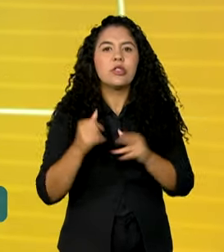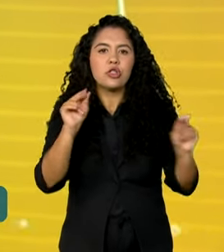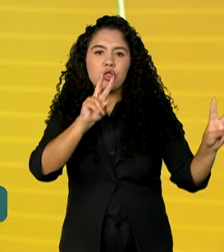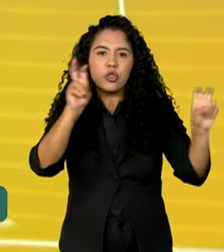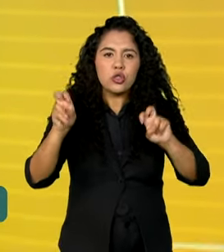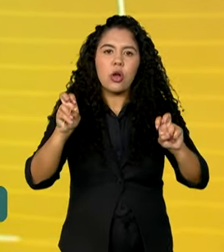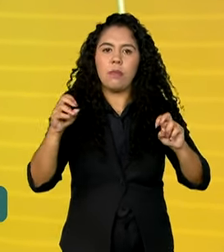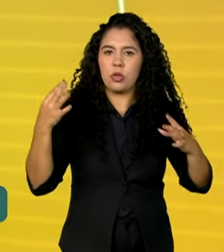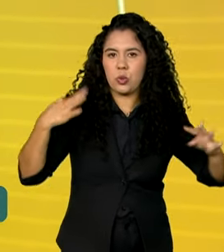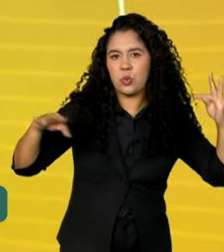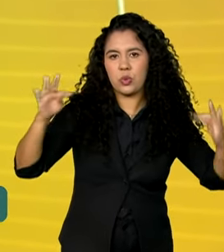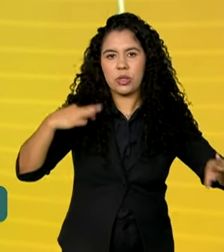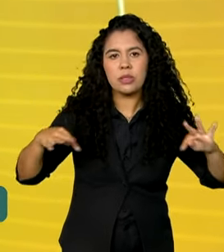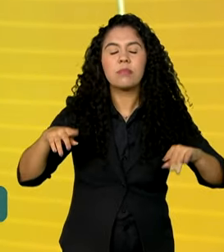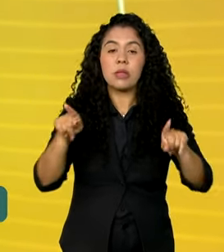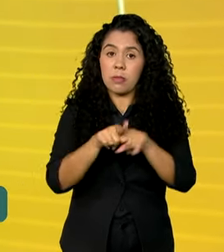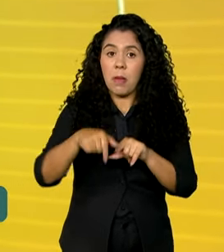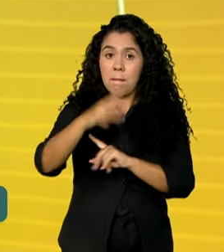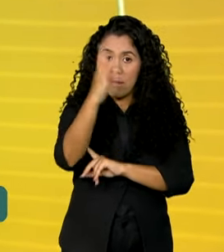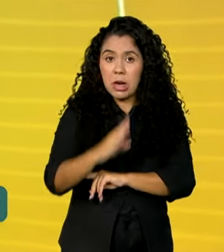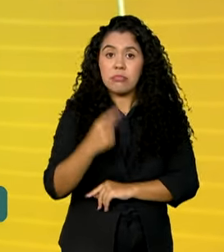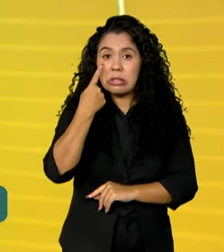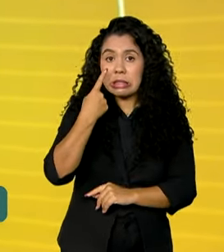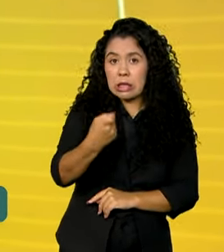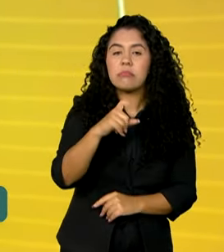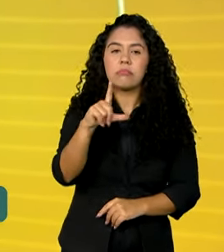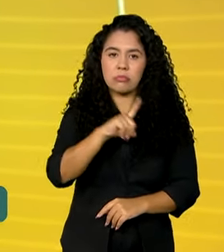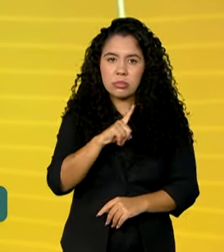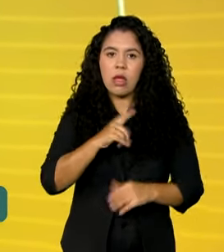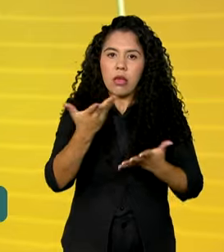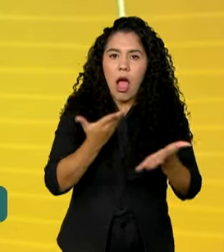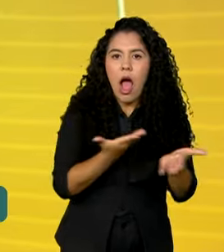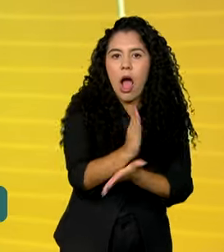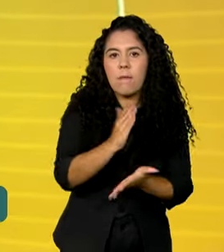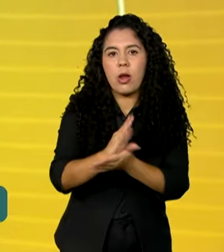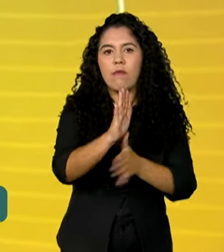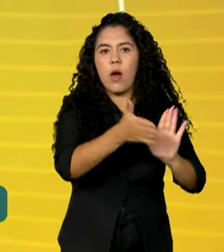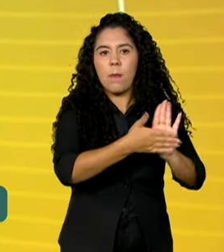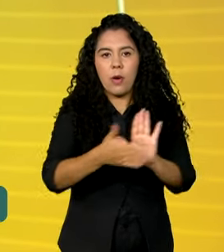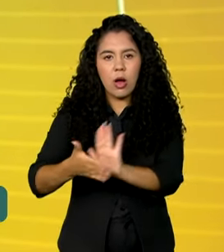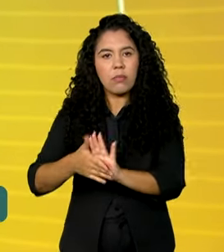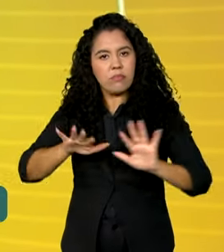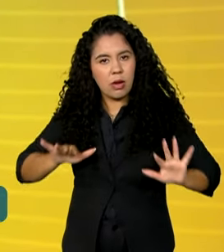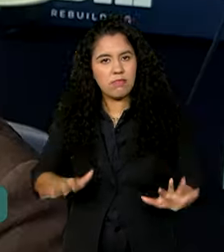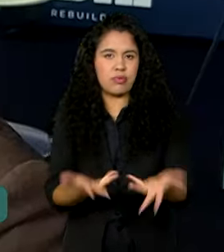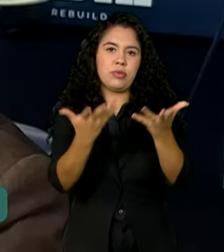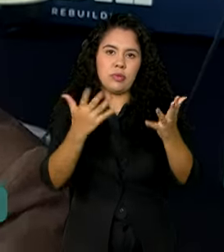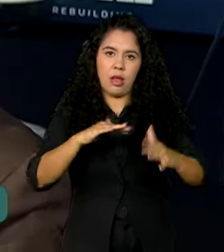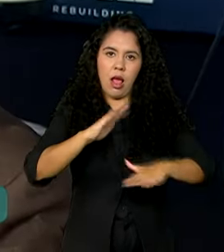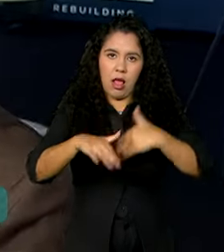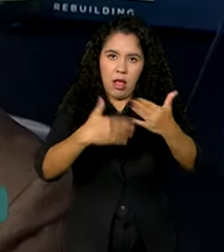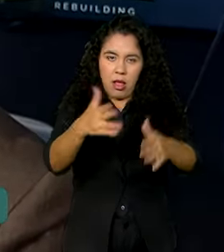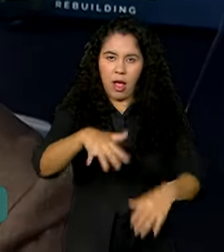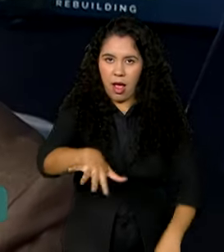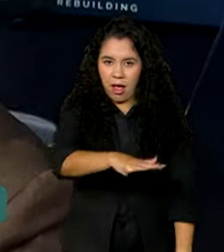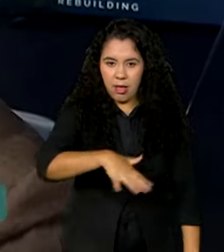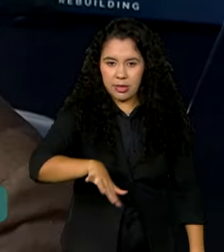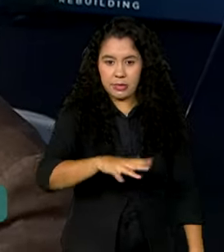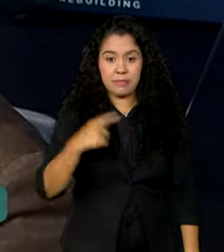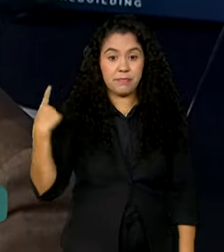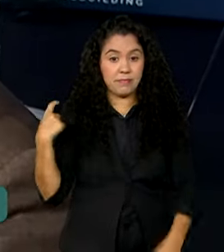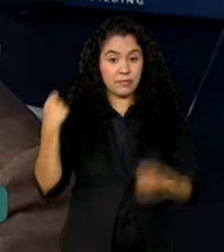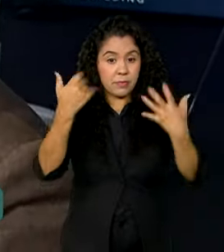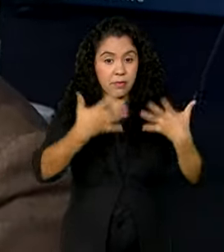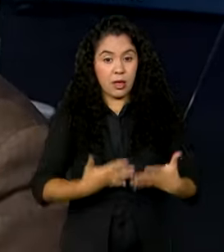interesse do Brasil na aprovação de propostas que contribuem para o desenvolvimento do setor. O texto que